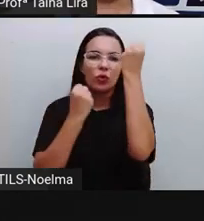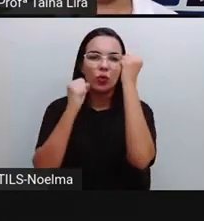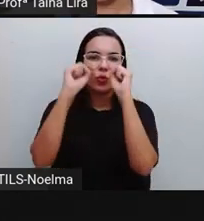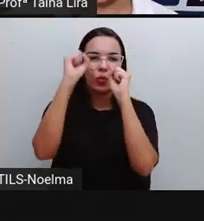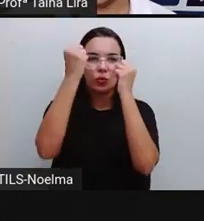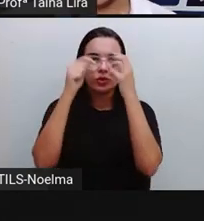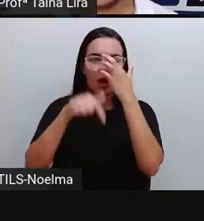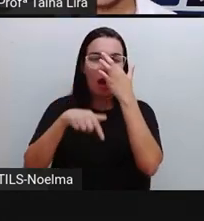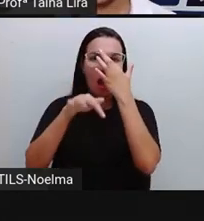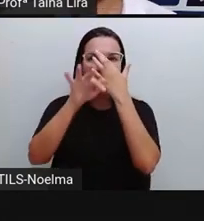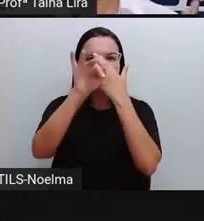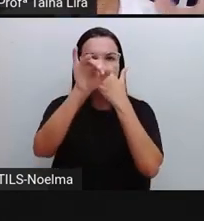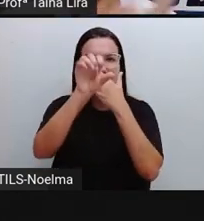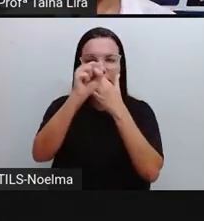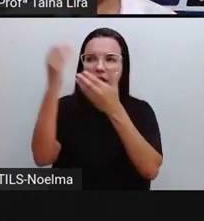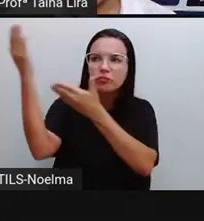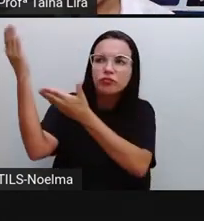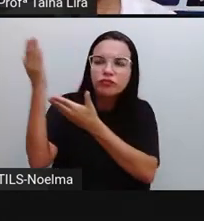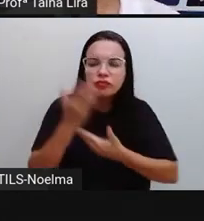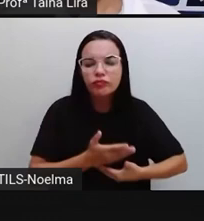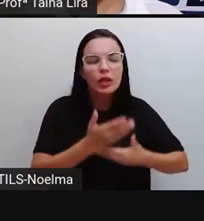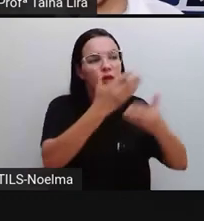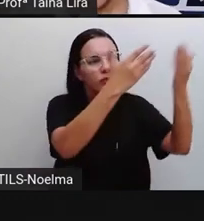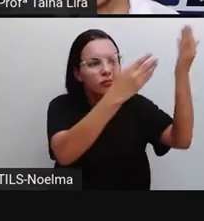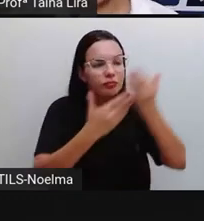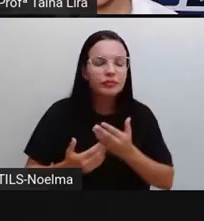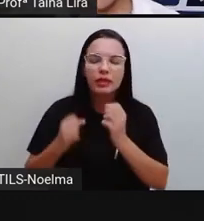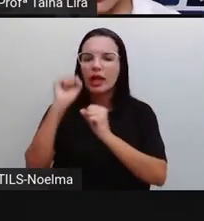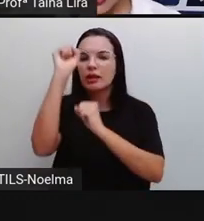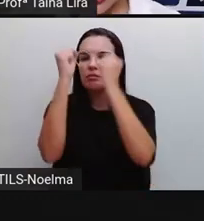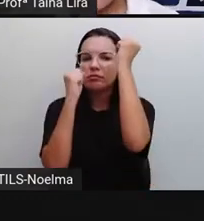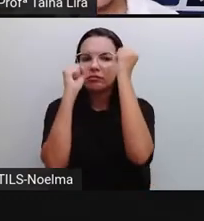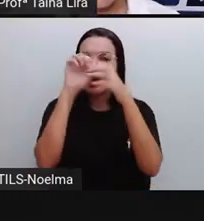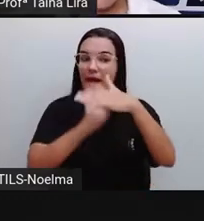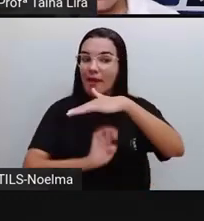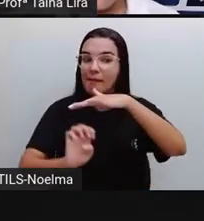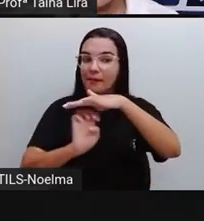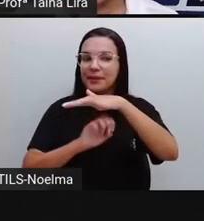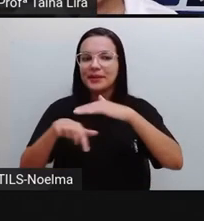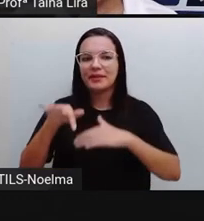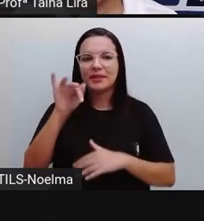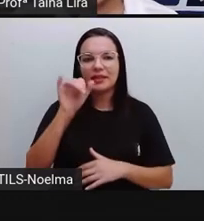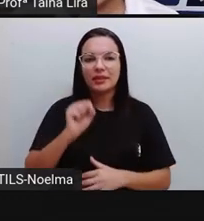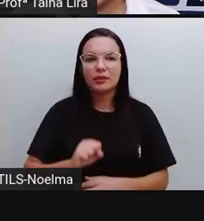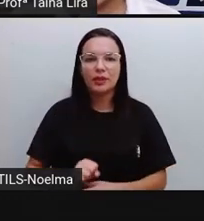um polo industrial para trazer as indústrias aqui para a Feira de Santana, tá bom?